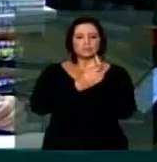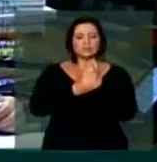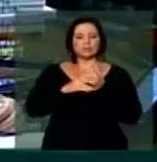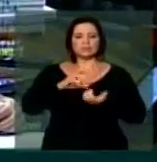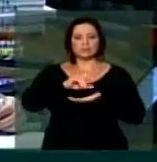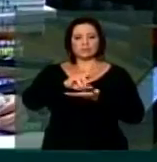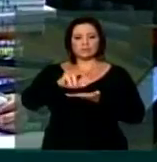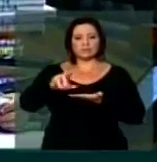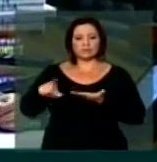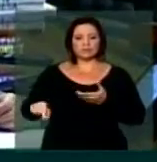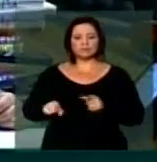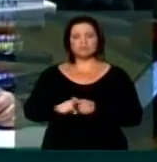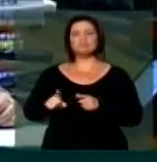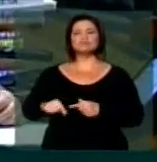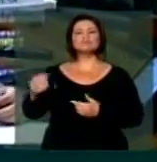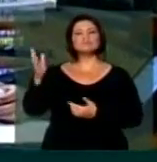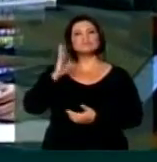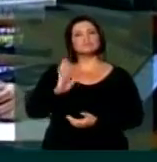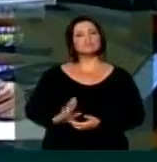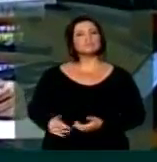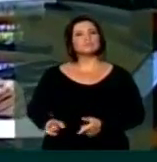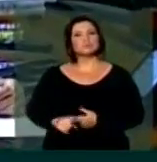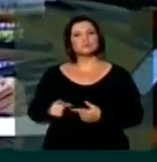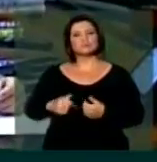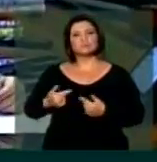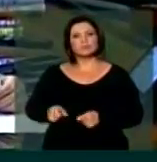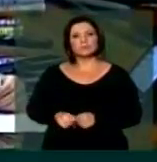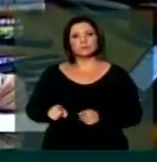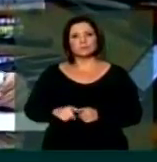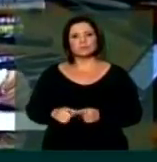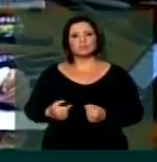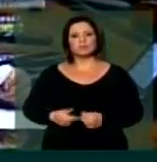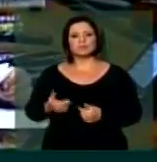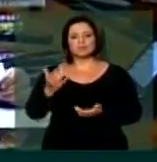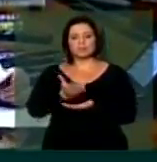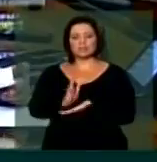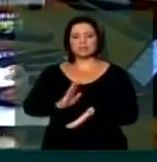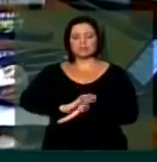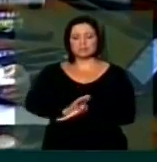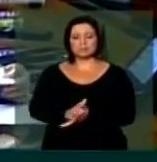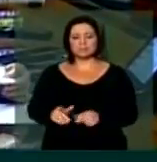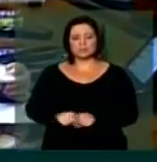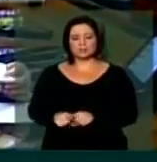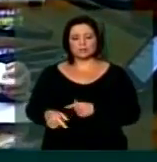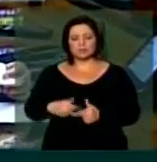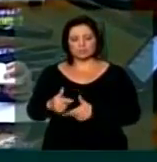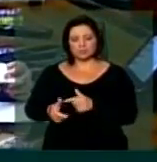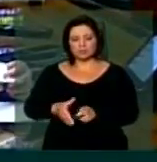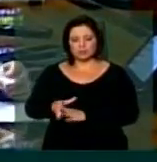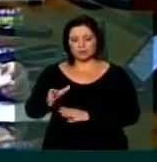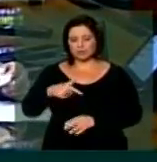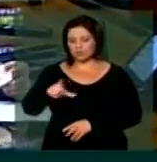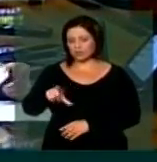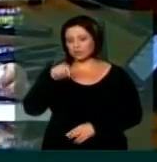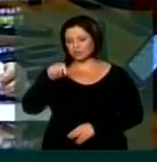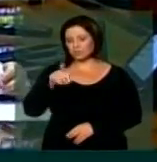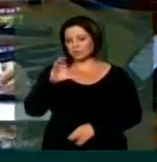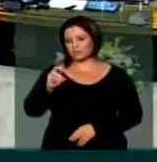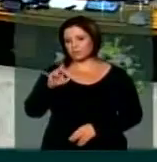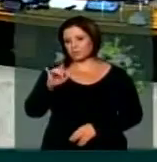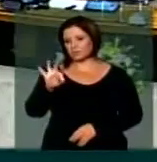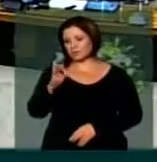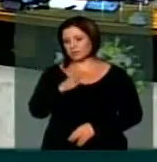a pluralidade e a diversidade brasileira, que dispensa discriminação e preconceito de etnia, de orientação sexual,